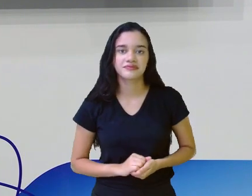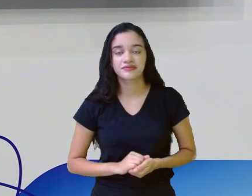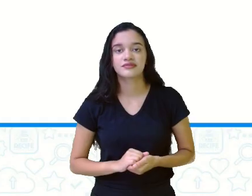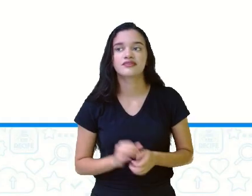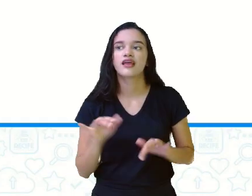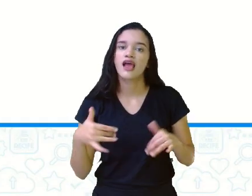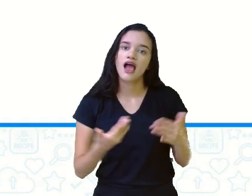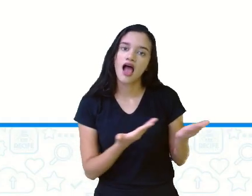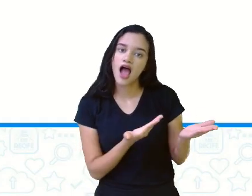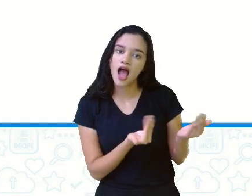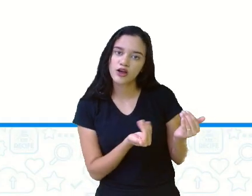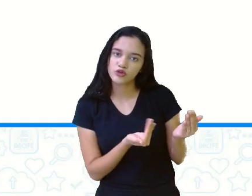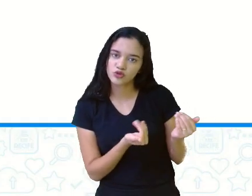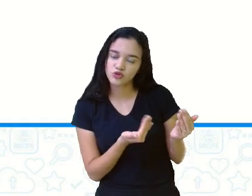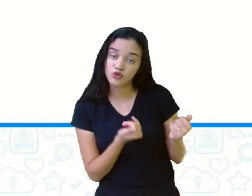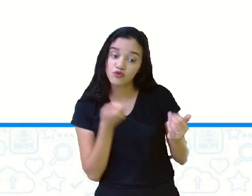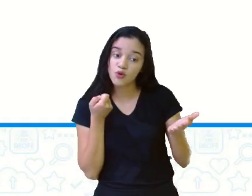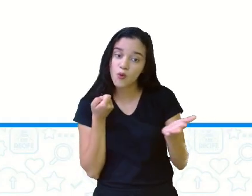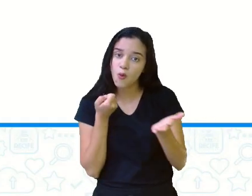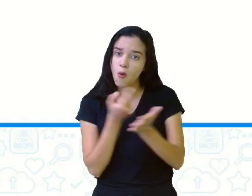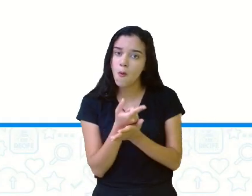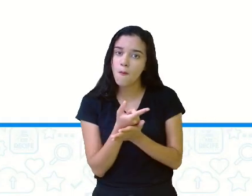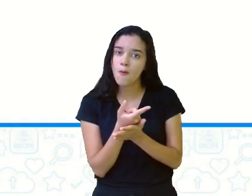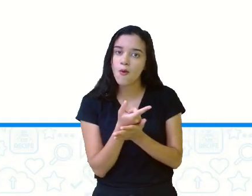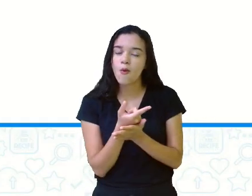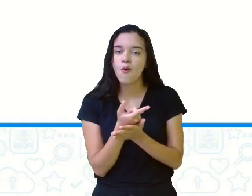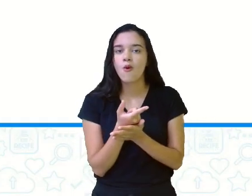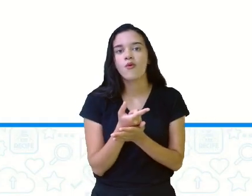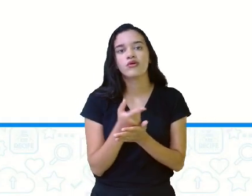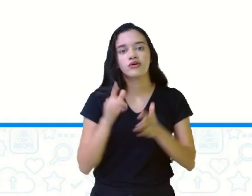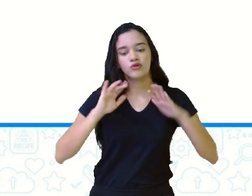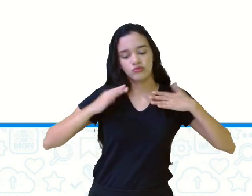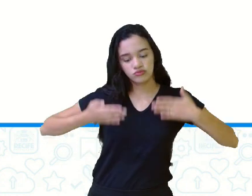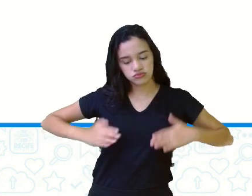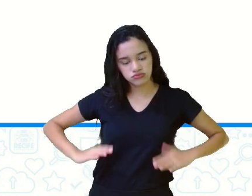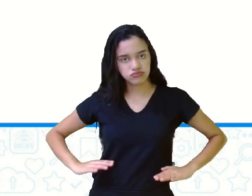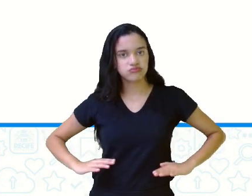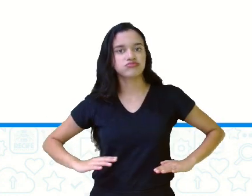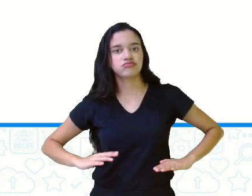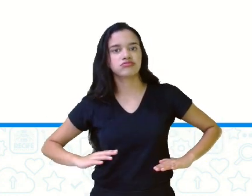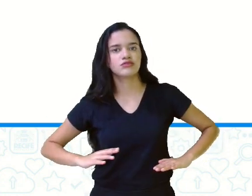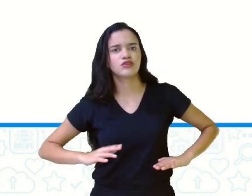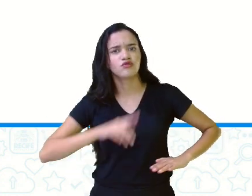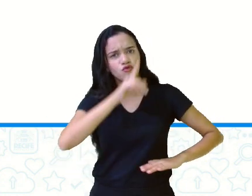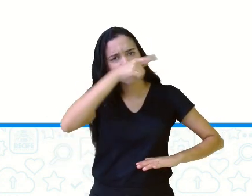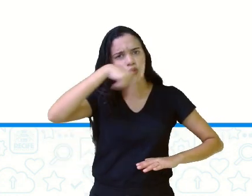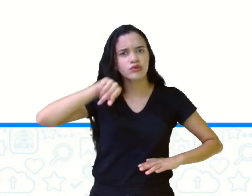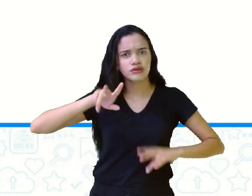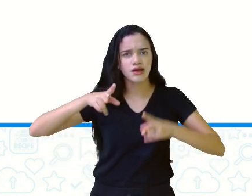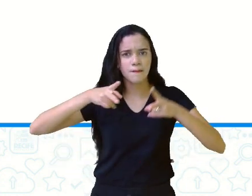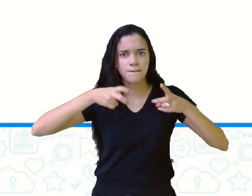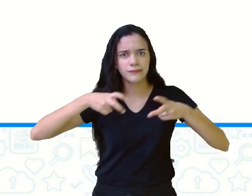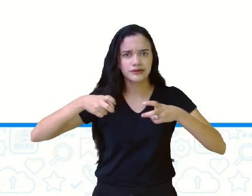A jovem senhora comprou um lindo vestido. Identificou aí?